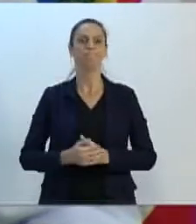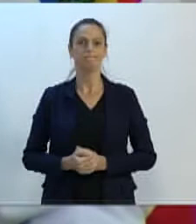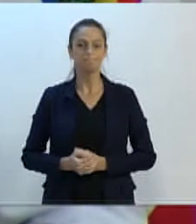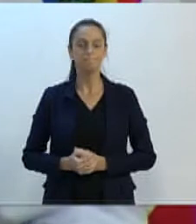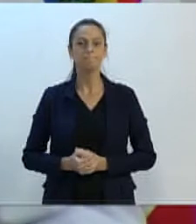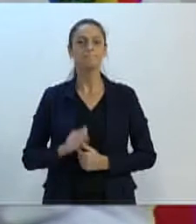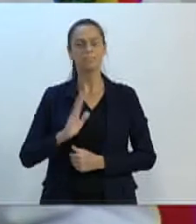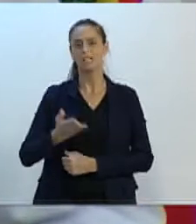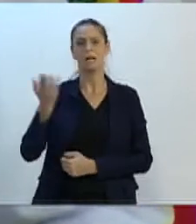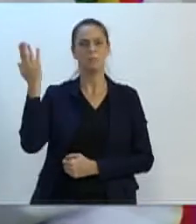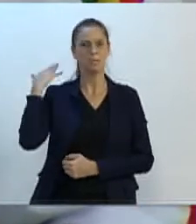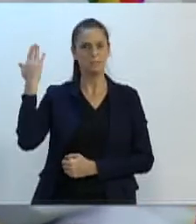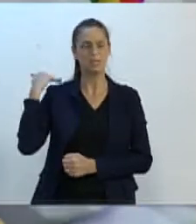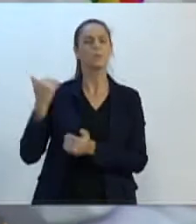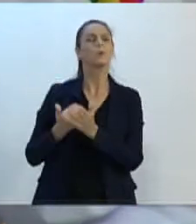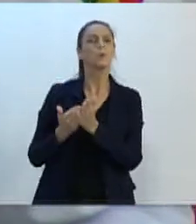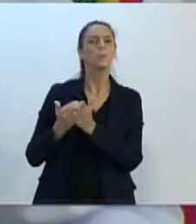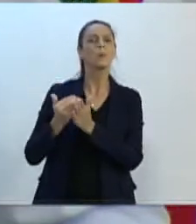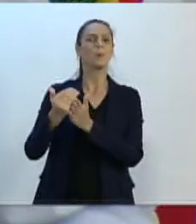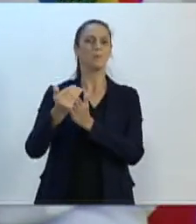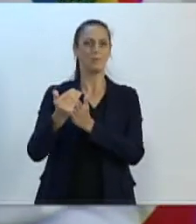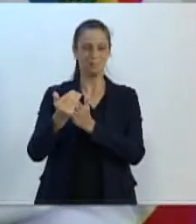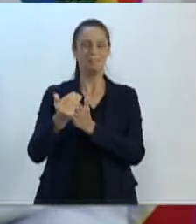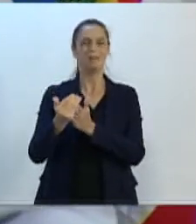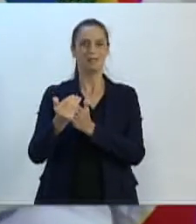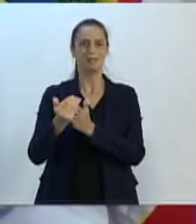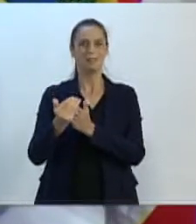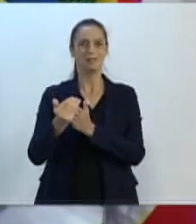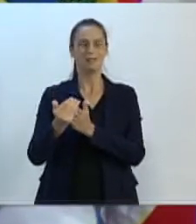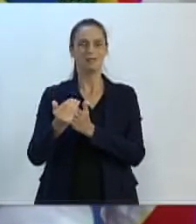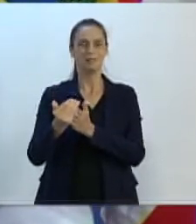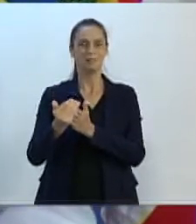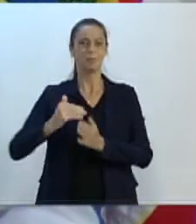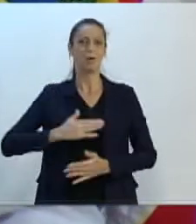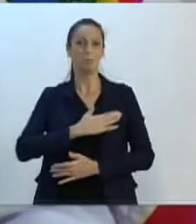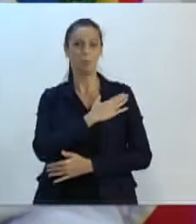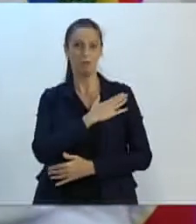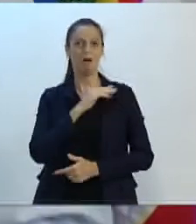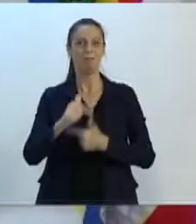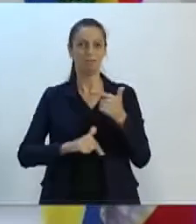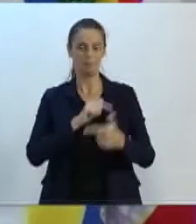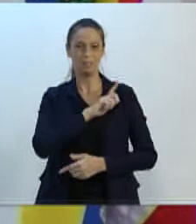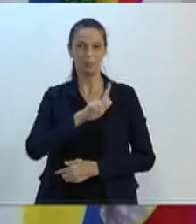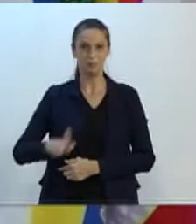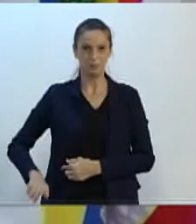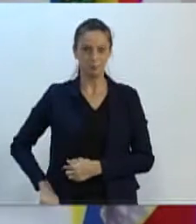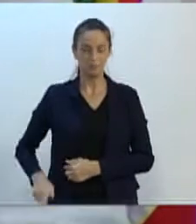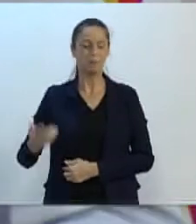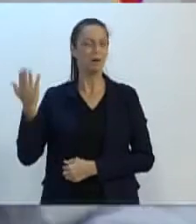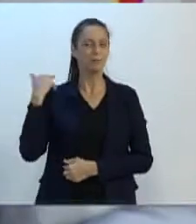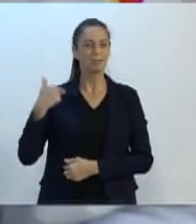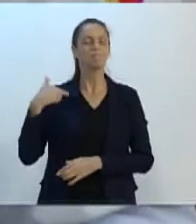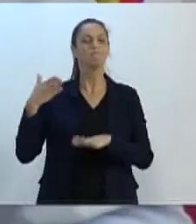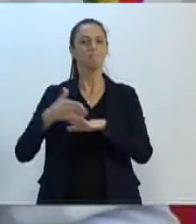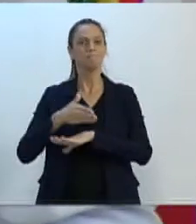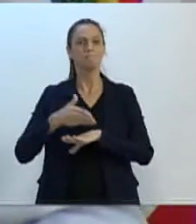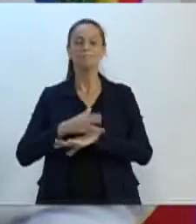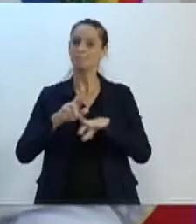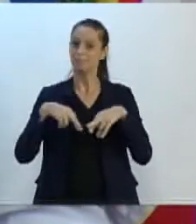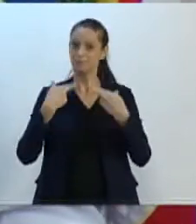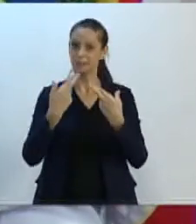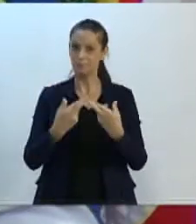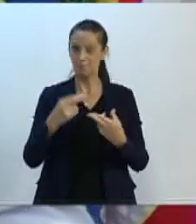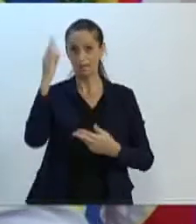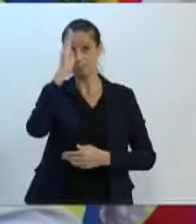desde os primeiros dias do governo do Napoleão, quando a gente participou da reunião a nível